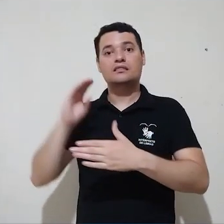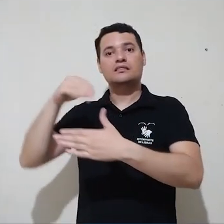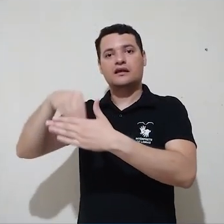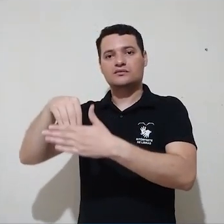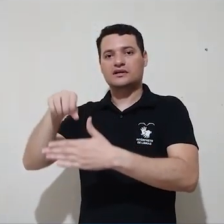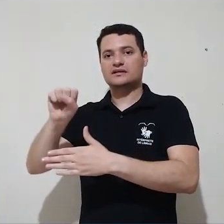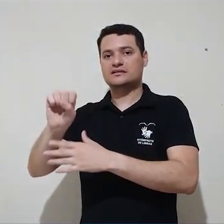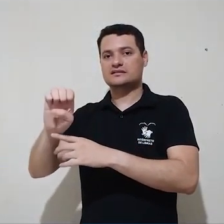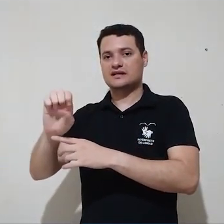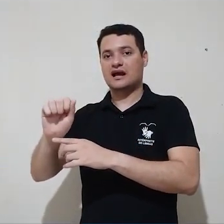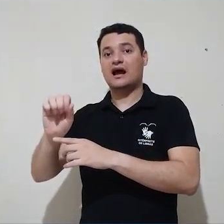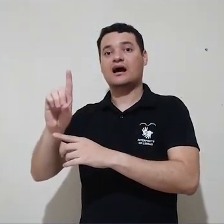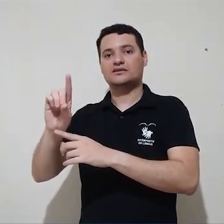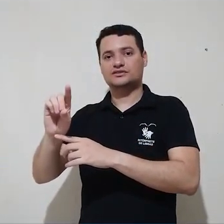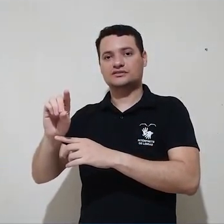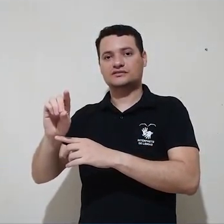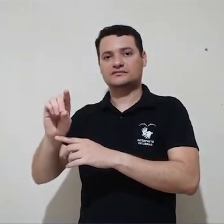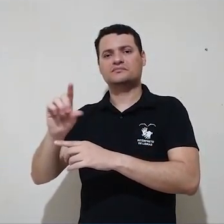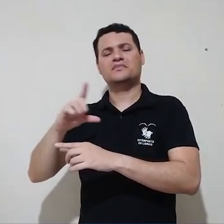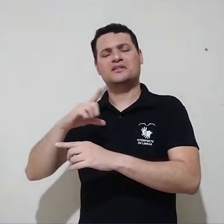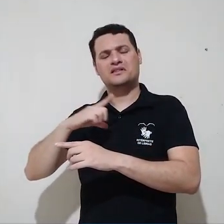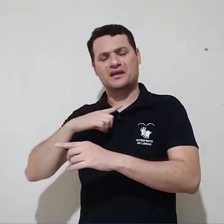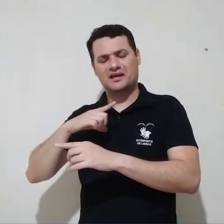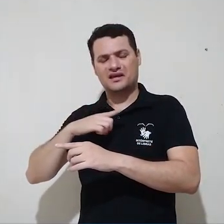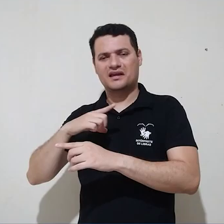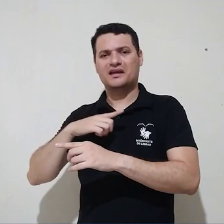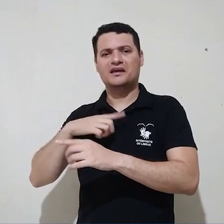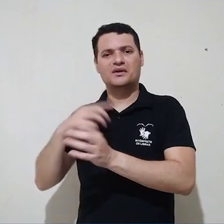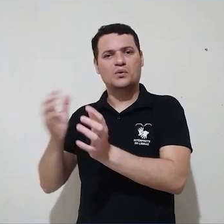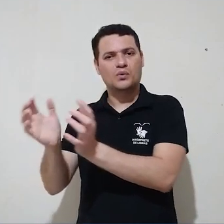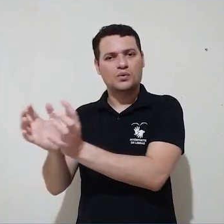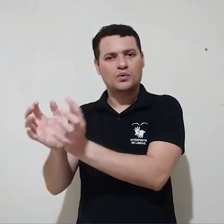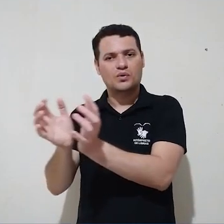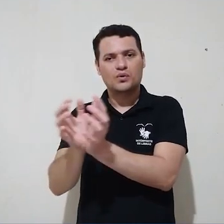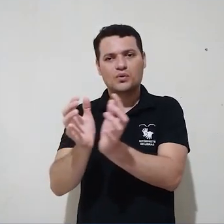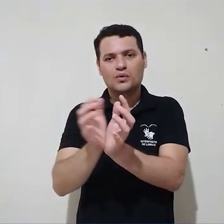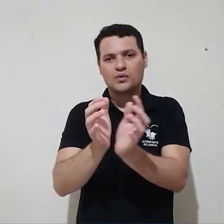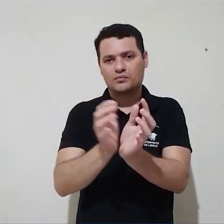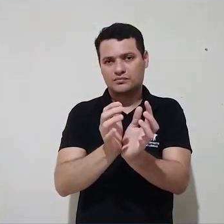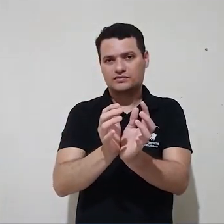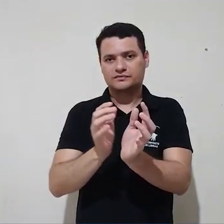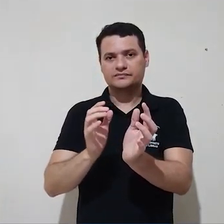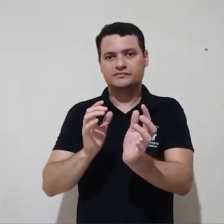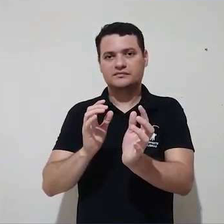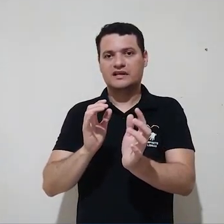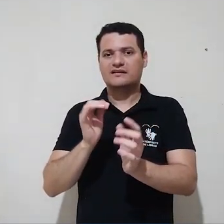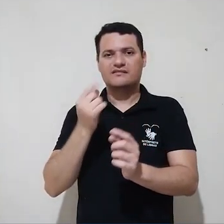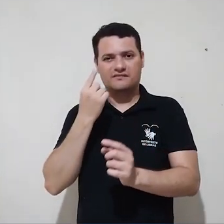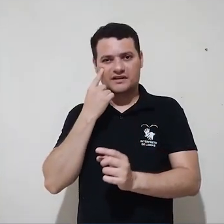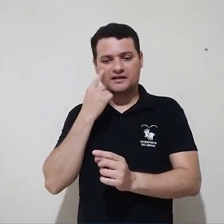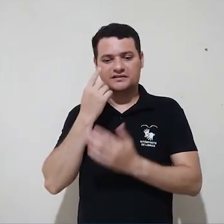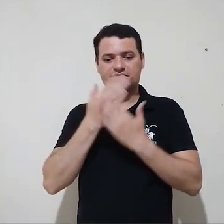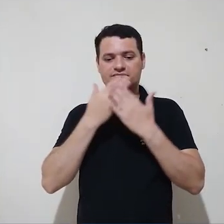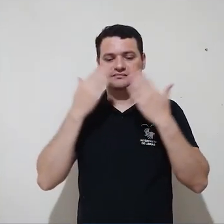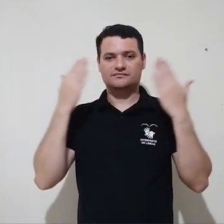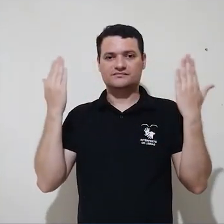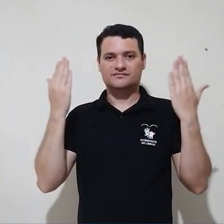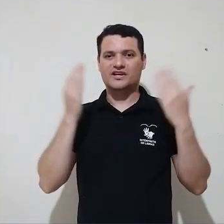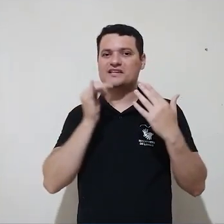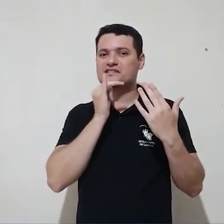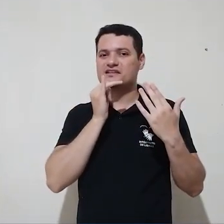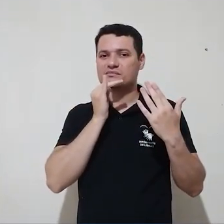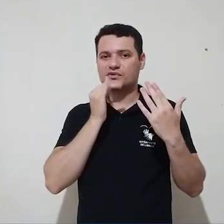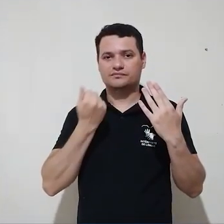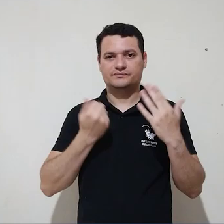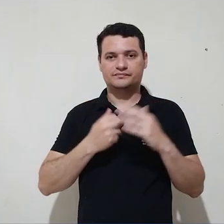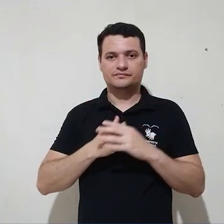usamos os grupos para separar os usuários dos polos. Reparem que criamos um grupo de exemplos